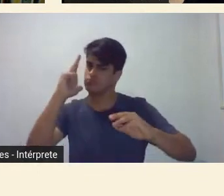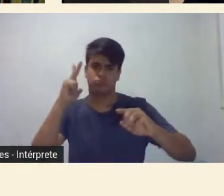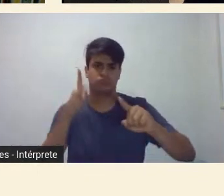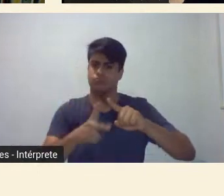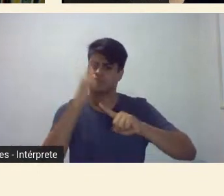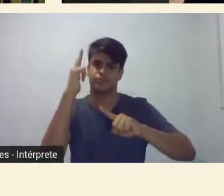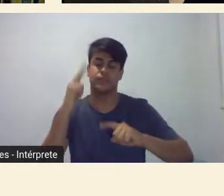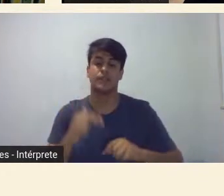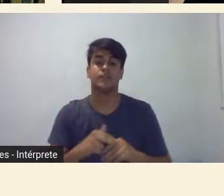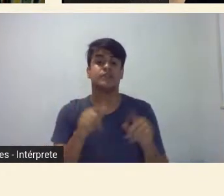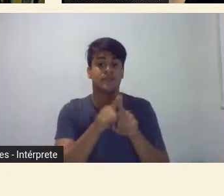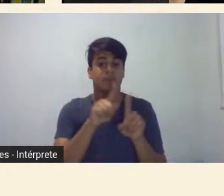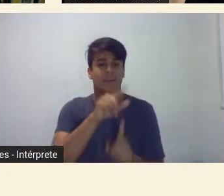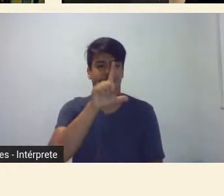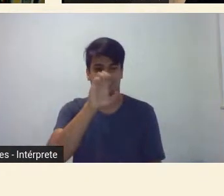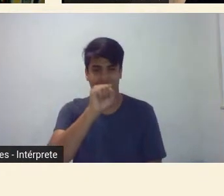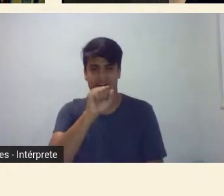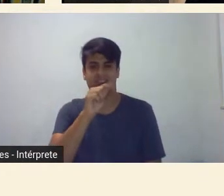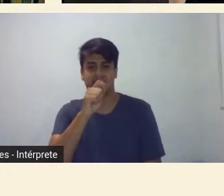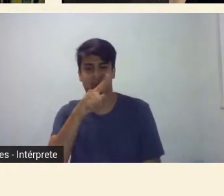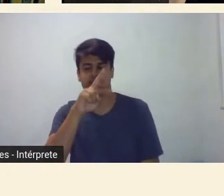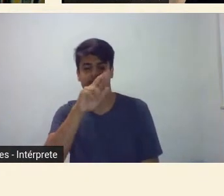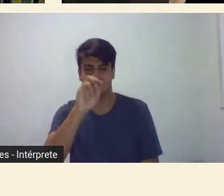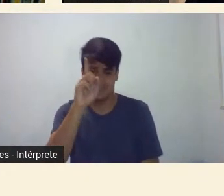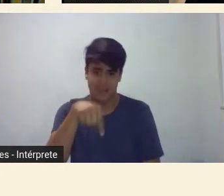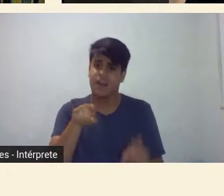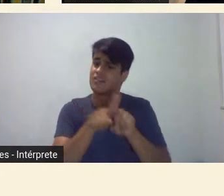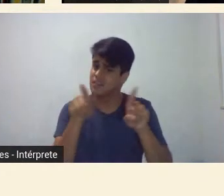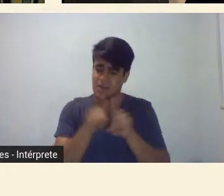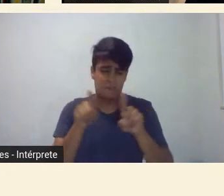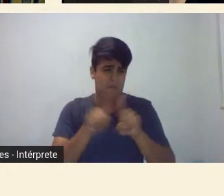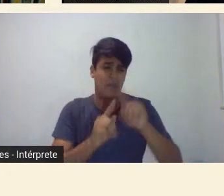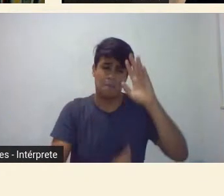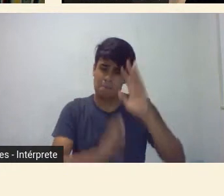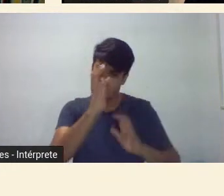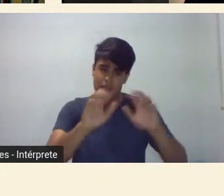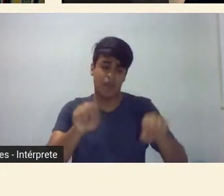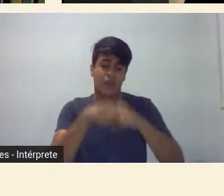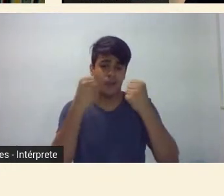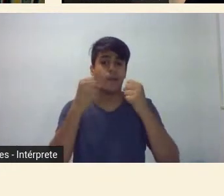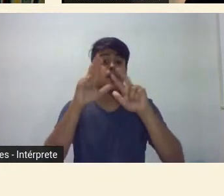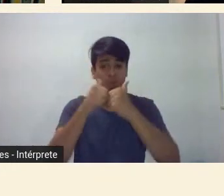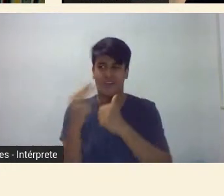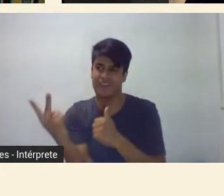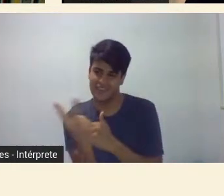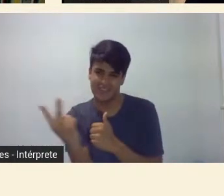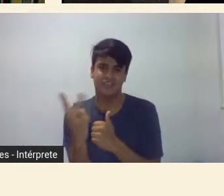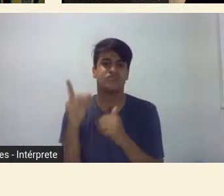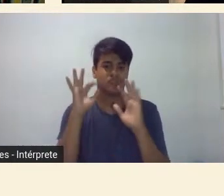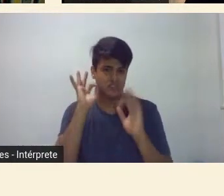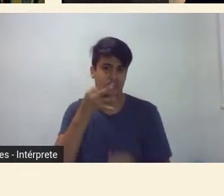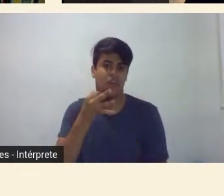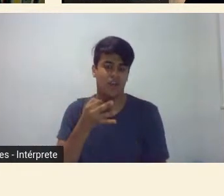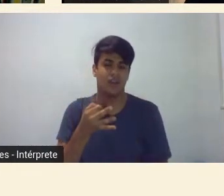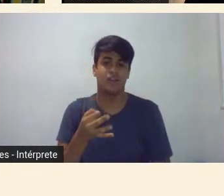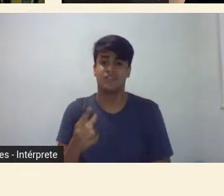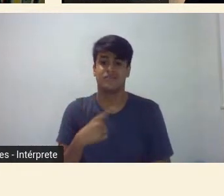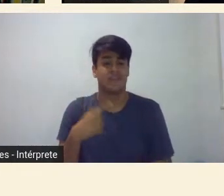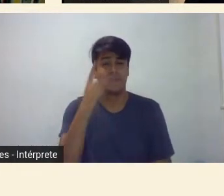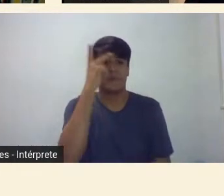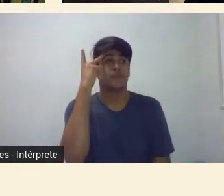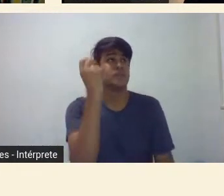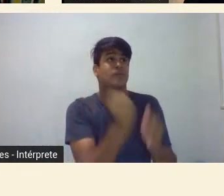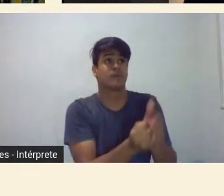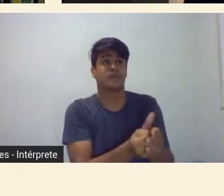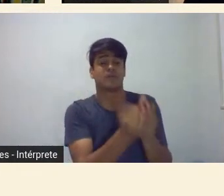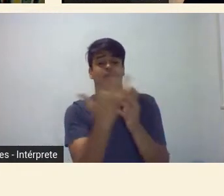também rompeu definitivamente com Oswaldo e solidariedade ao Paulo Prado ele rompeu com ele pessoas